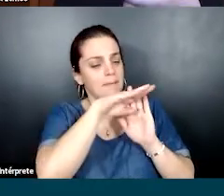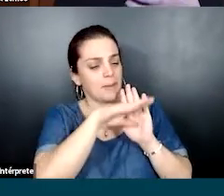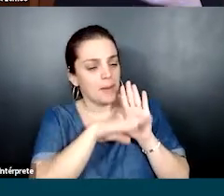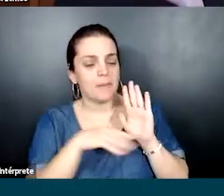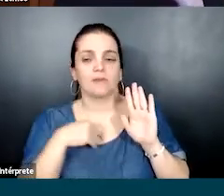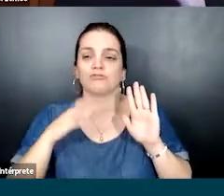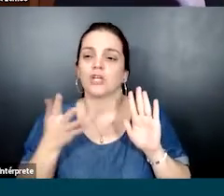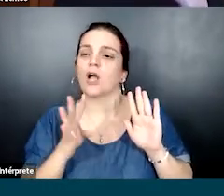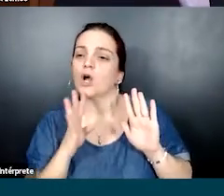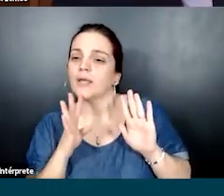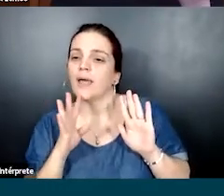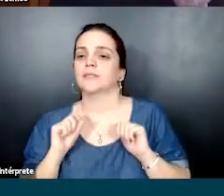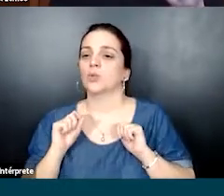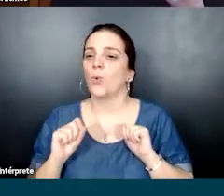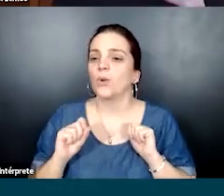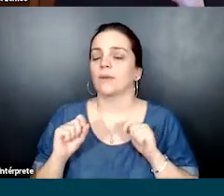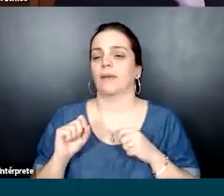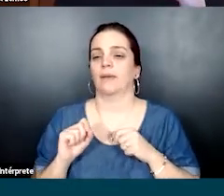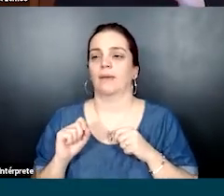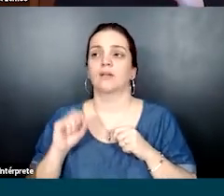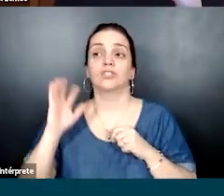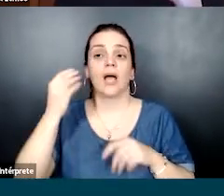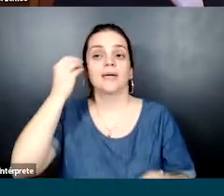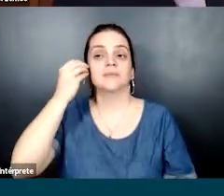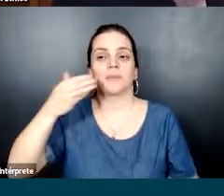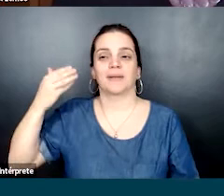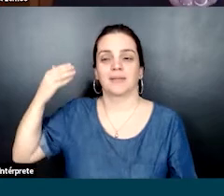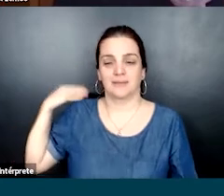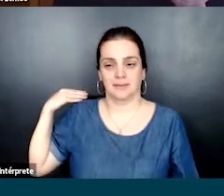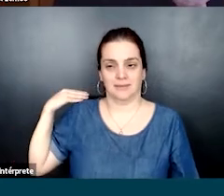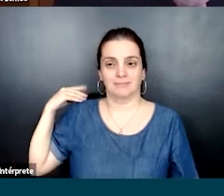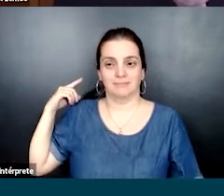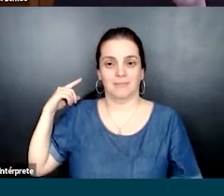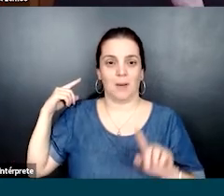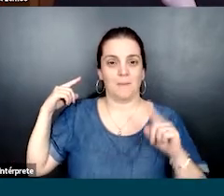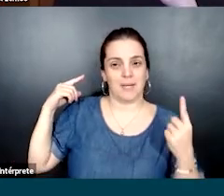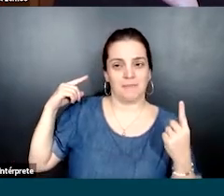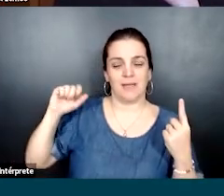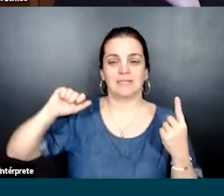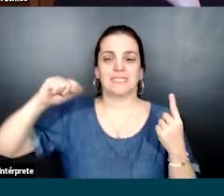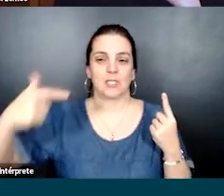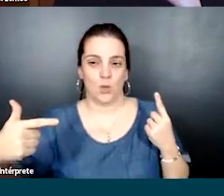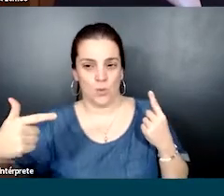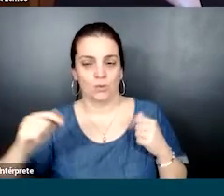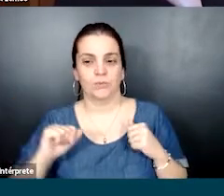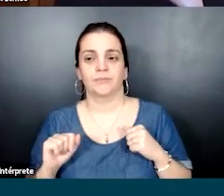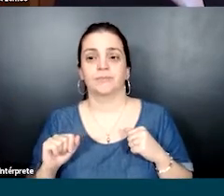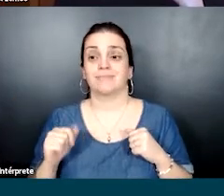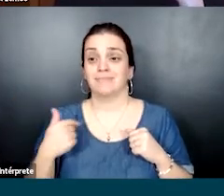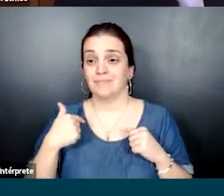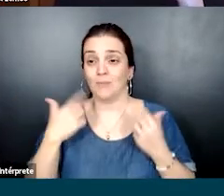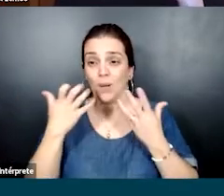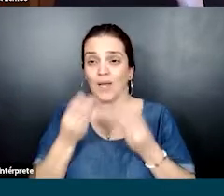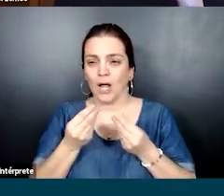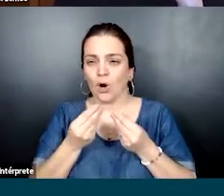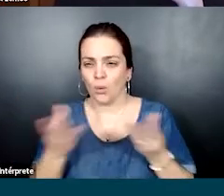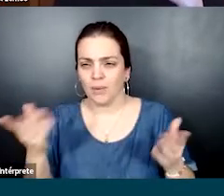nosso repertório, compartilhar os métodos que a gente já conhece, falar das nossas experimentações. Esse é o ponto. E aí eu